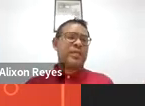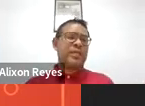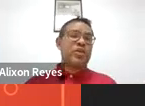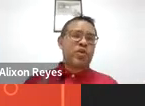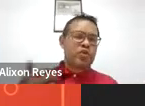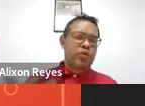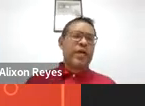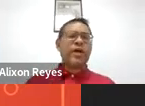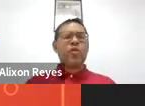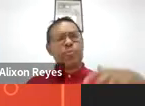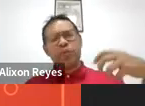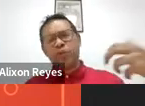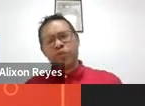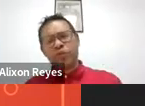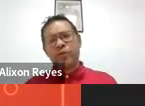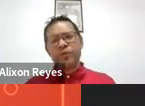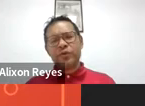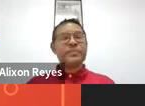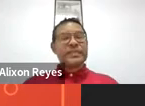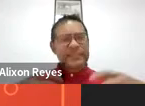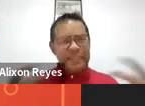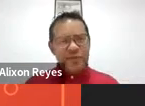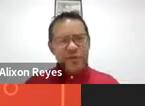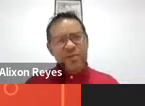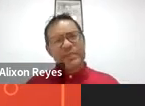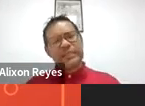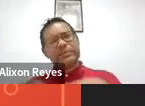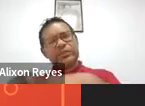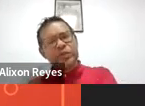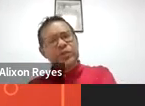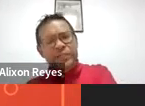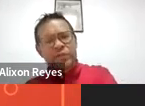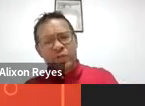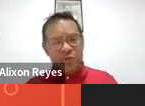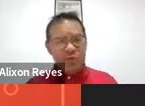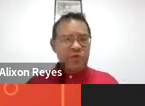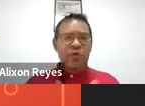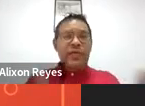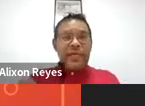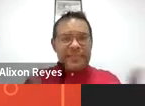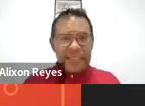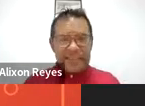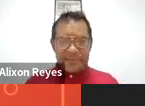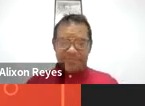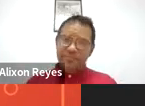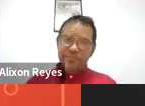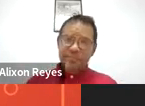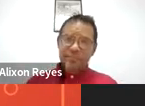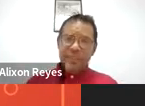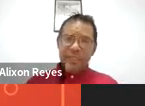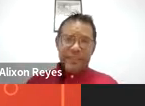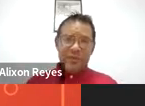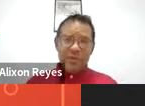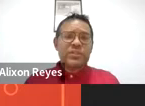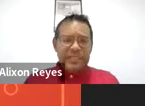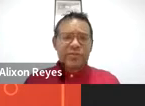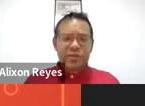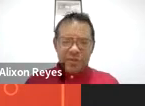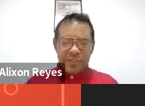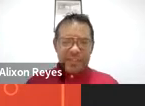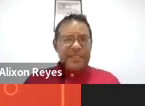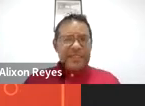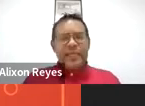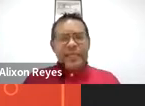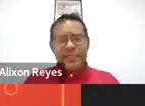falando de doctorados, postdoctorados, centros de investigación, centros de estudos, o SES é um